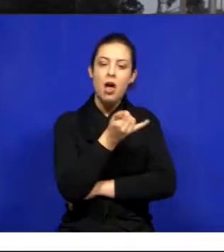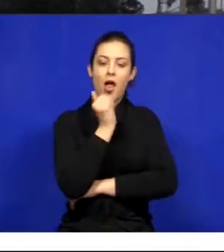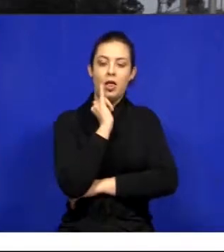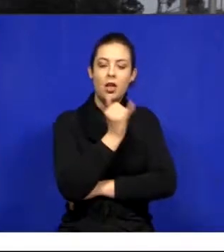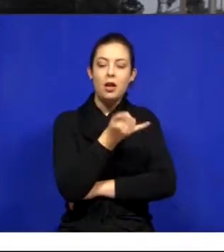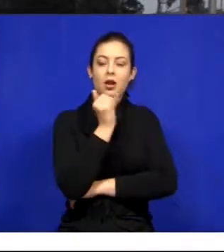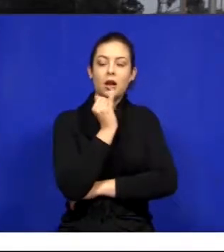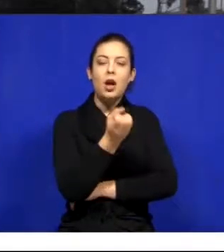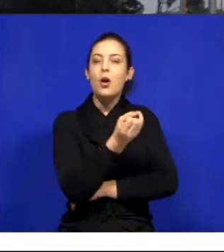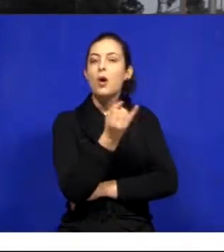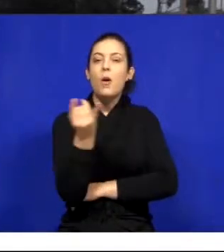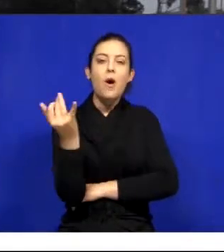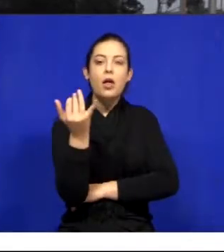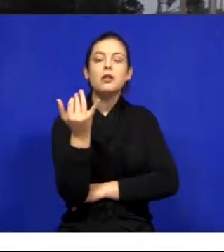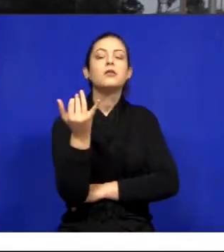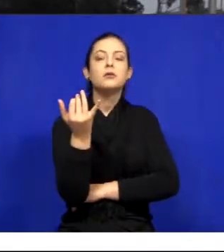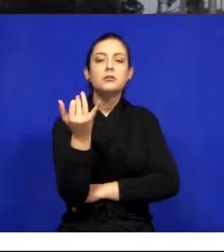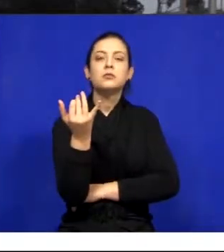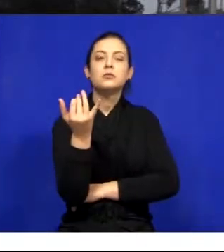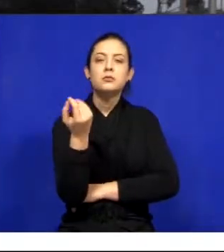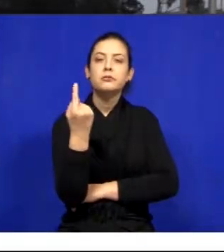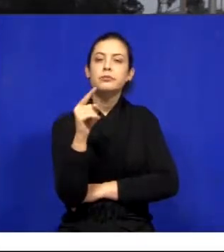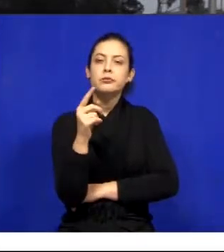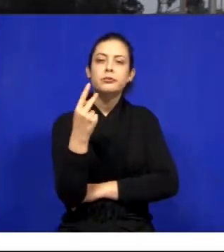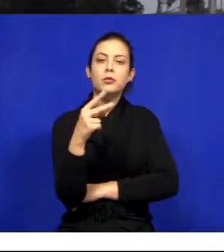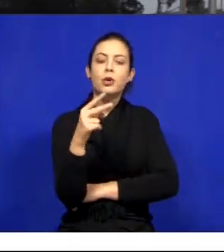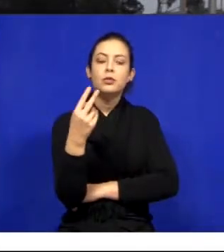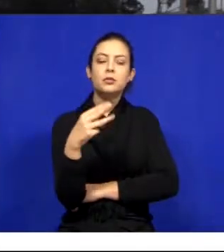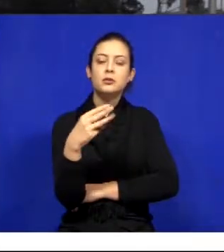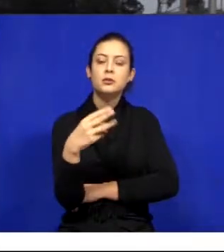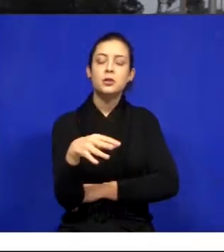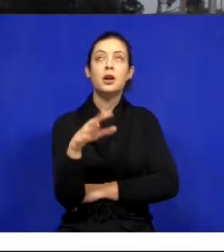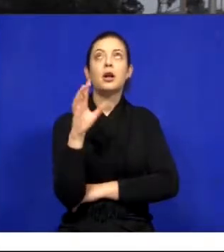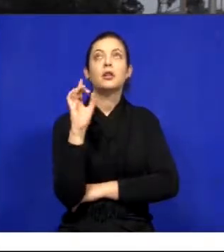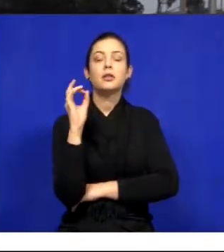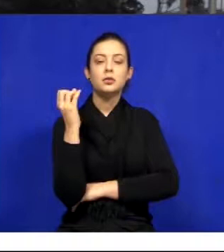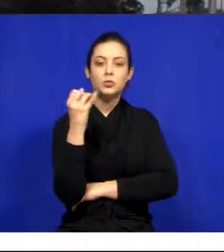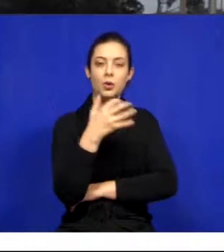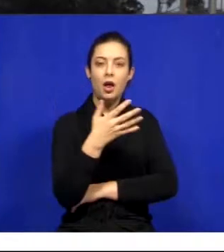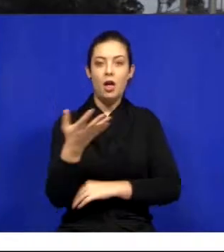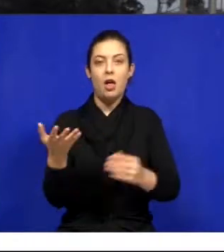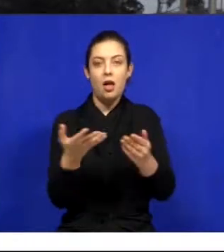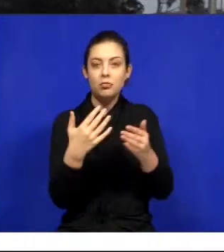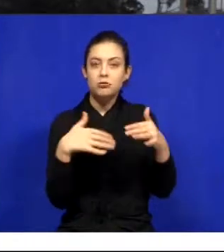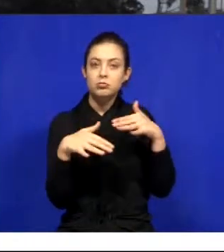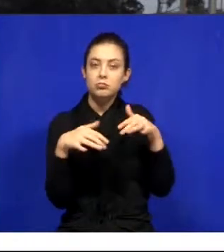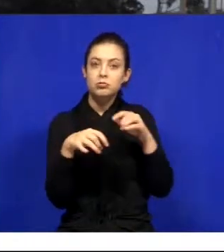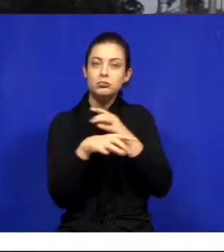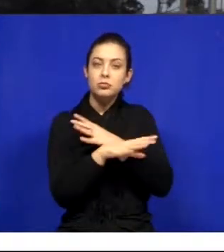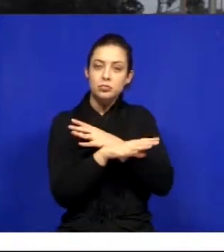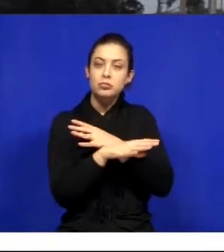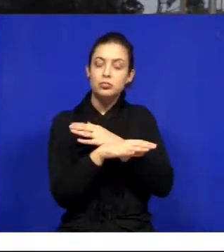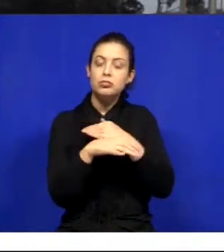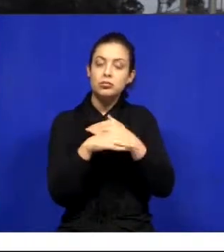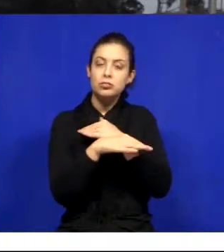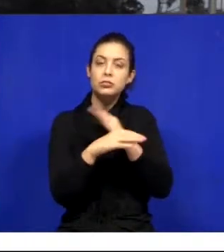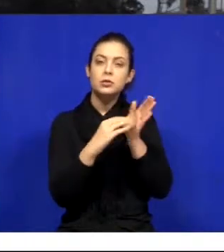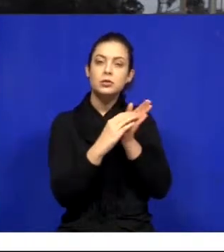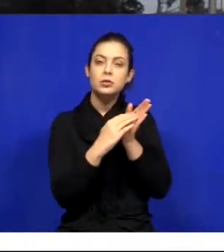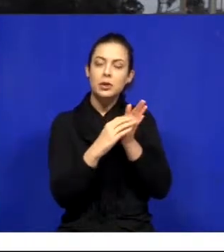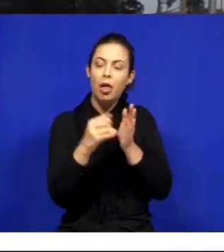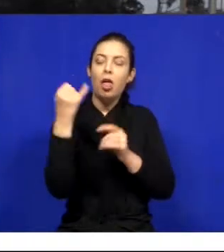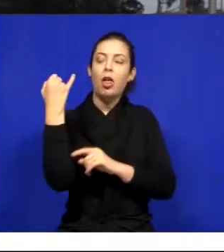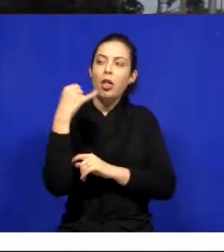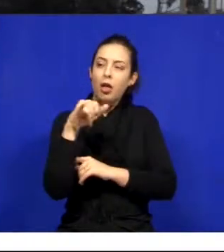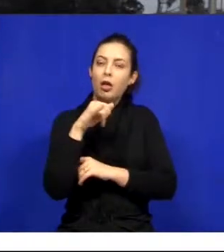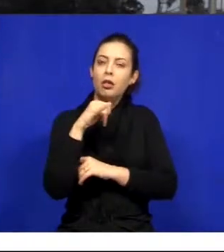quanto de vez eu falei? Mas com a graça de Deus, agora a mobilidade urbana colocou. Mas precisei falar